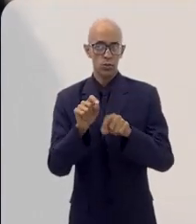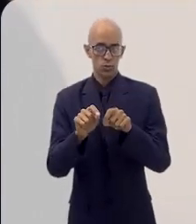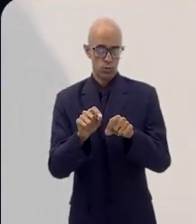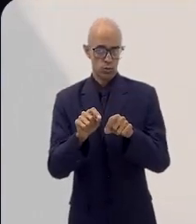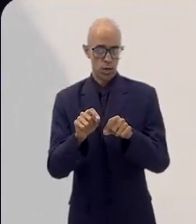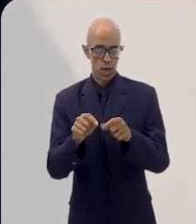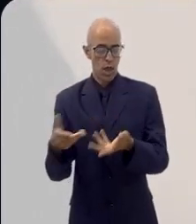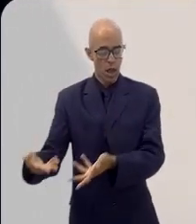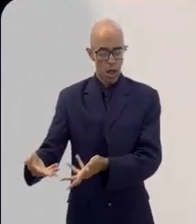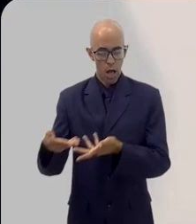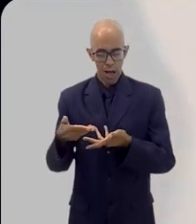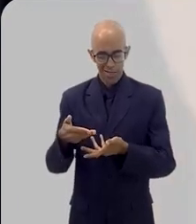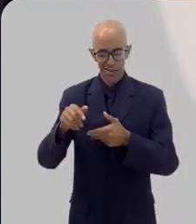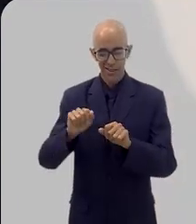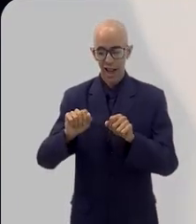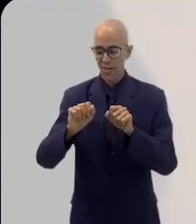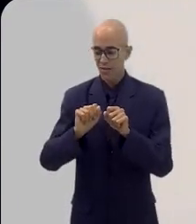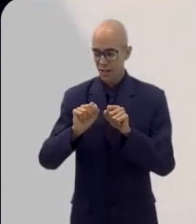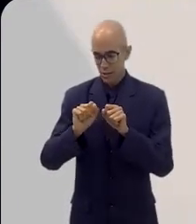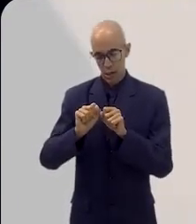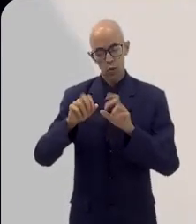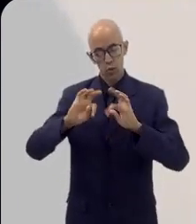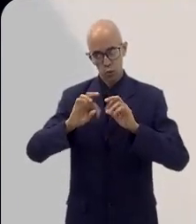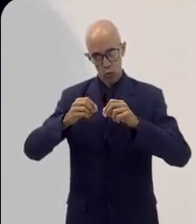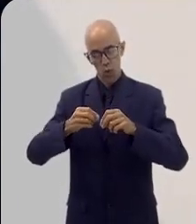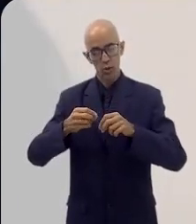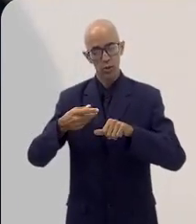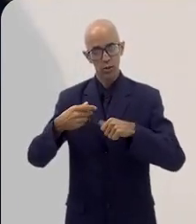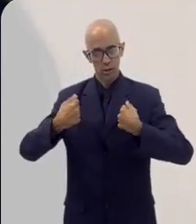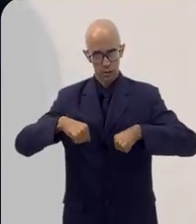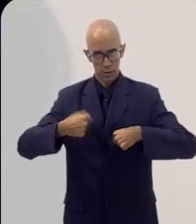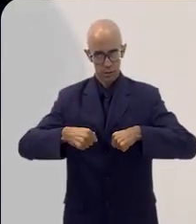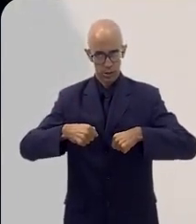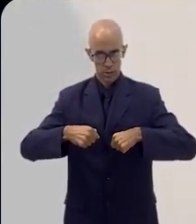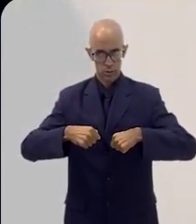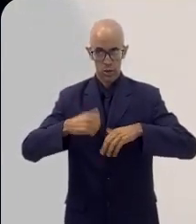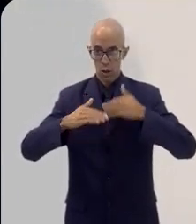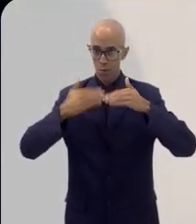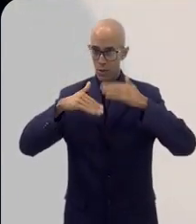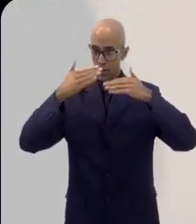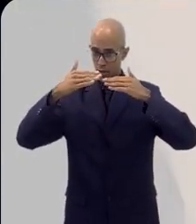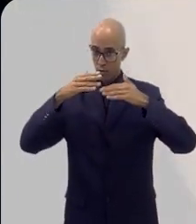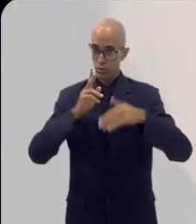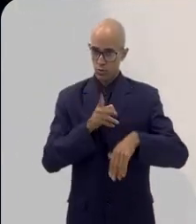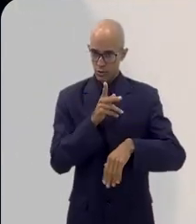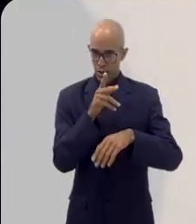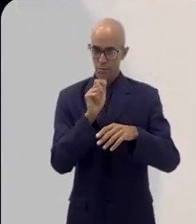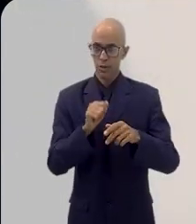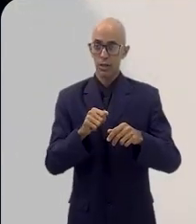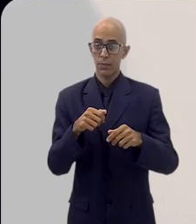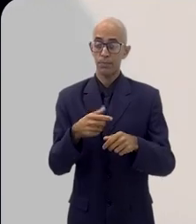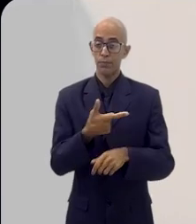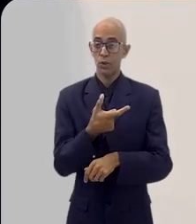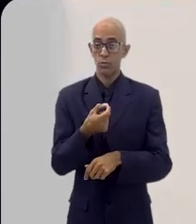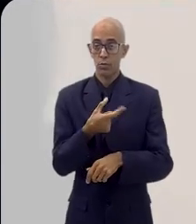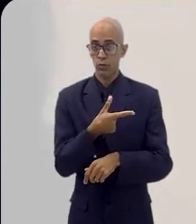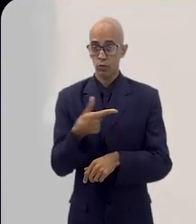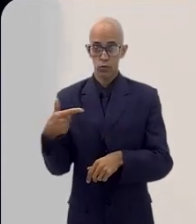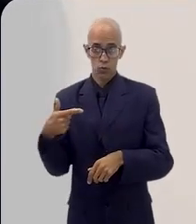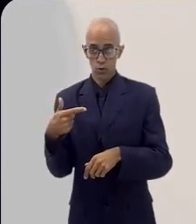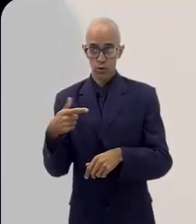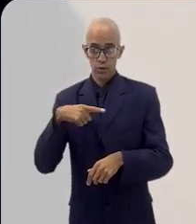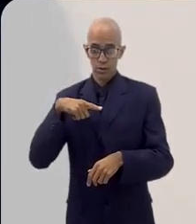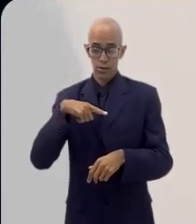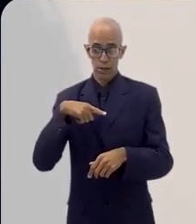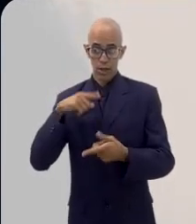atender toda essa procura, porque tem sido crescente a cada ano, e esse ano, como é uma